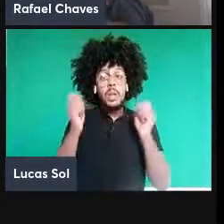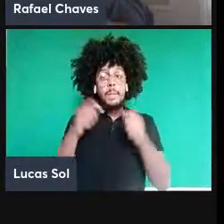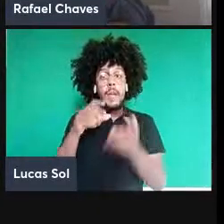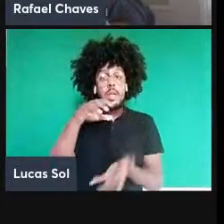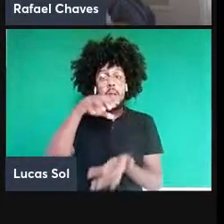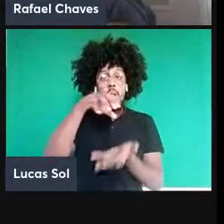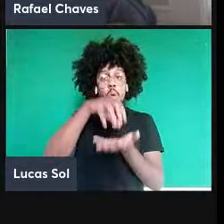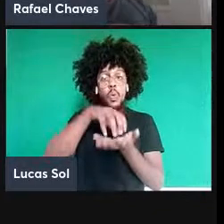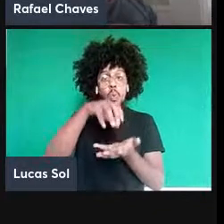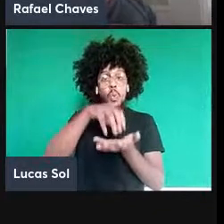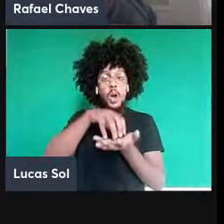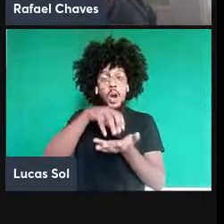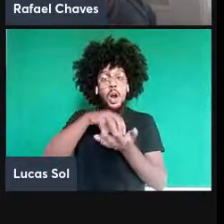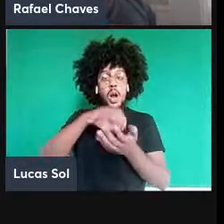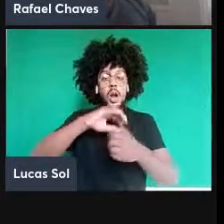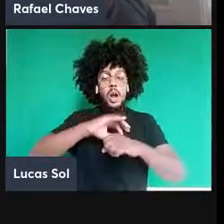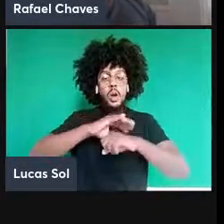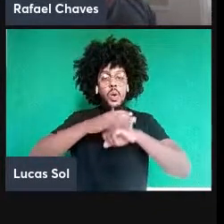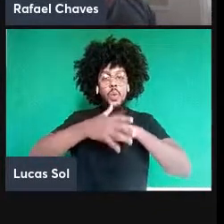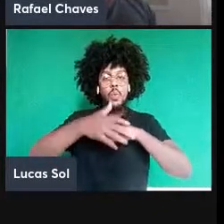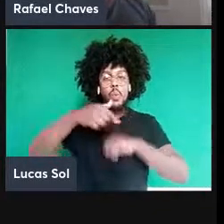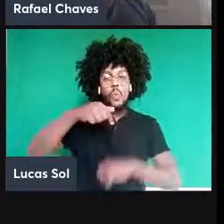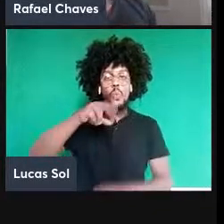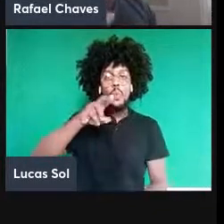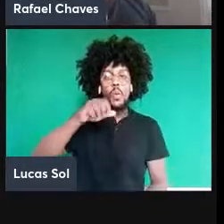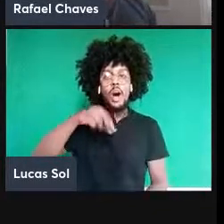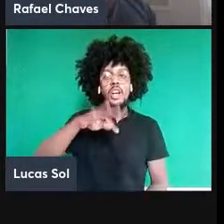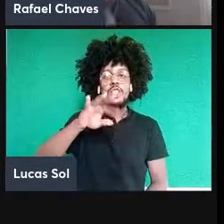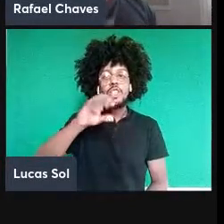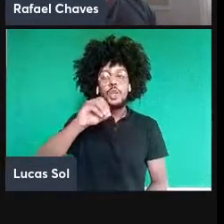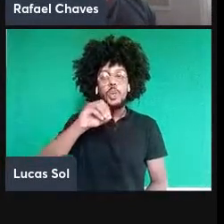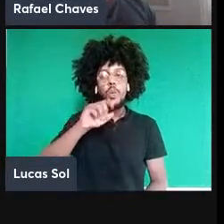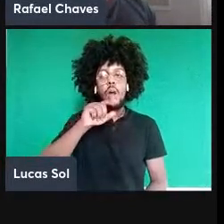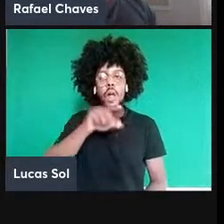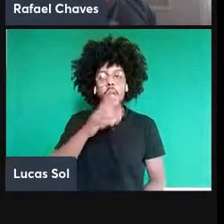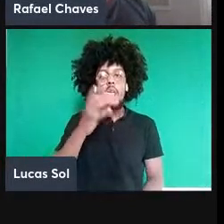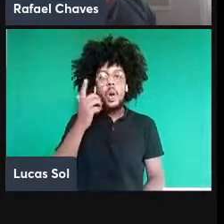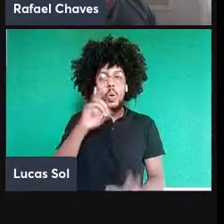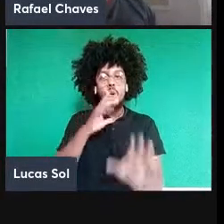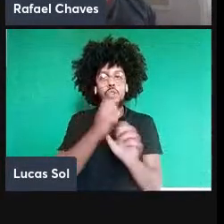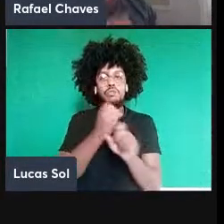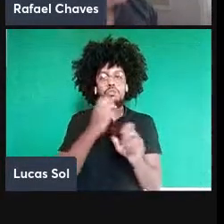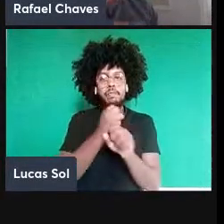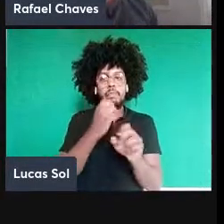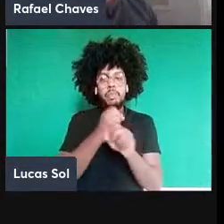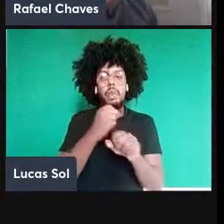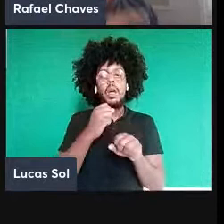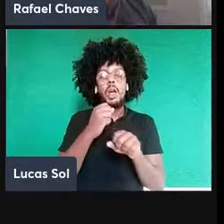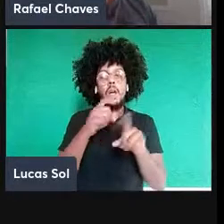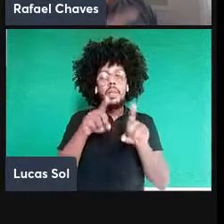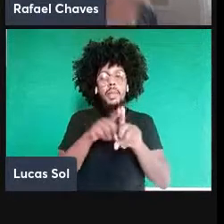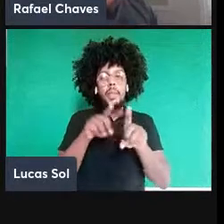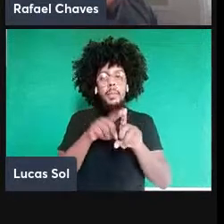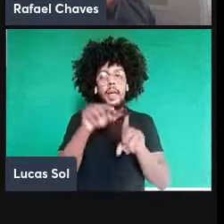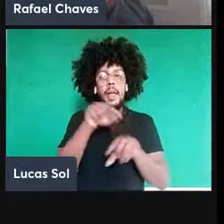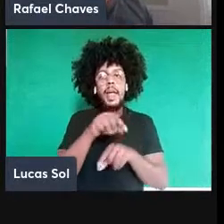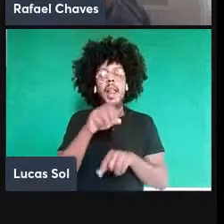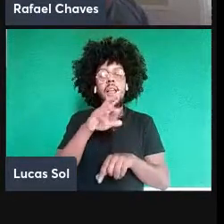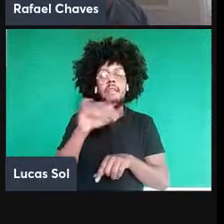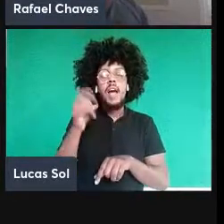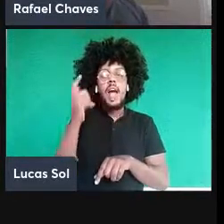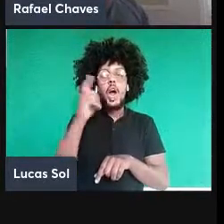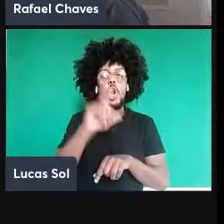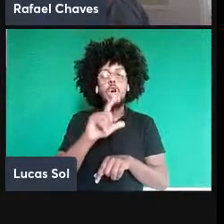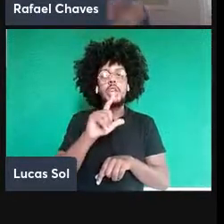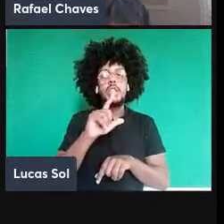com a garantia de que ele vai fazer o cálculo que ele promete fazer, e mais do que isso, que ele vai fazer isso sem ter acesso a quem são os dados